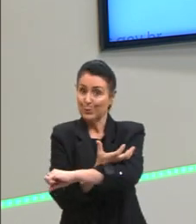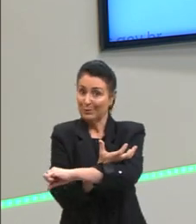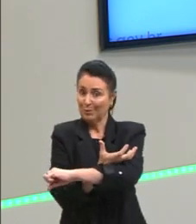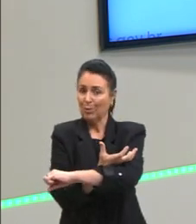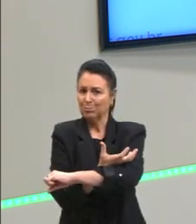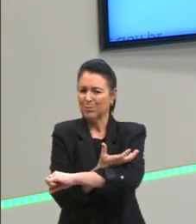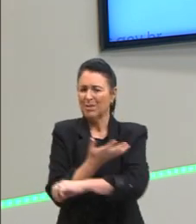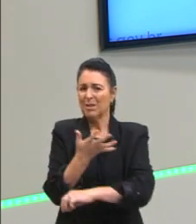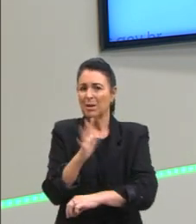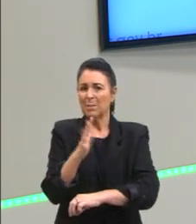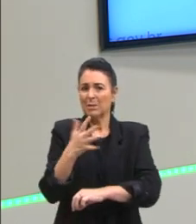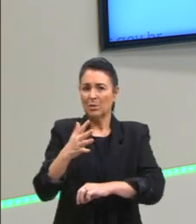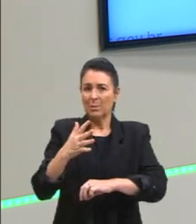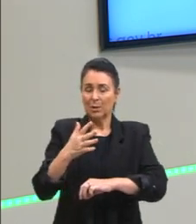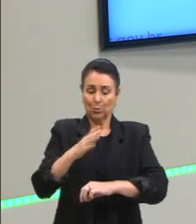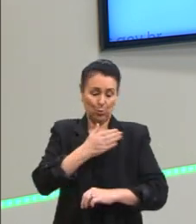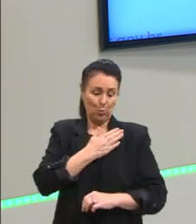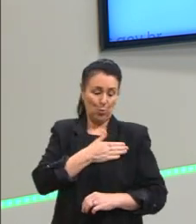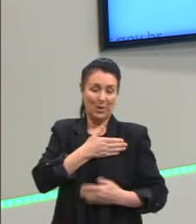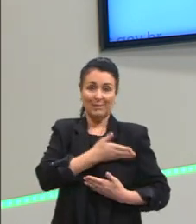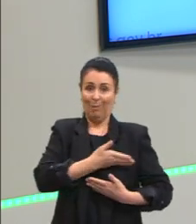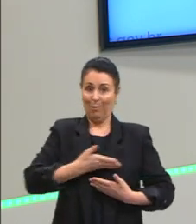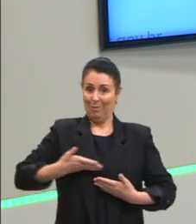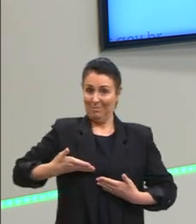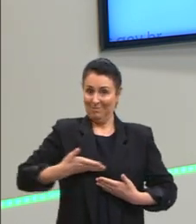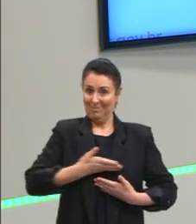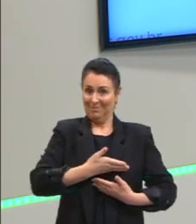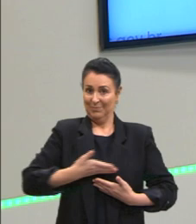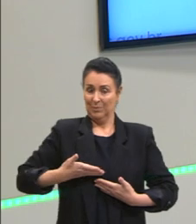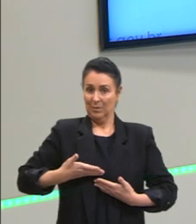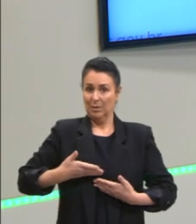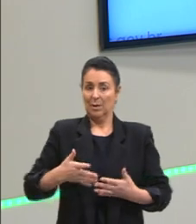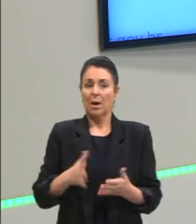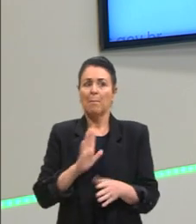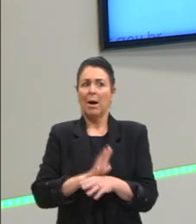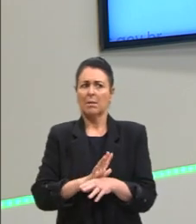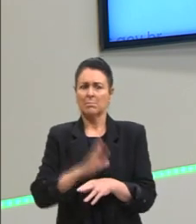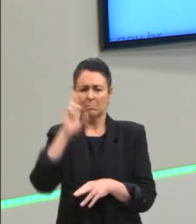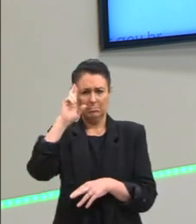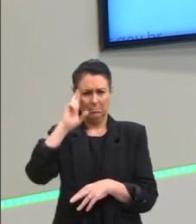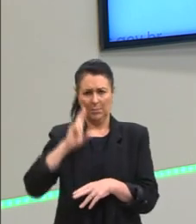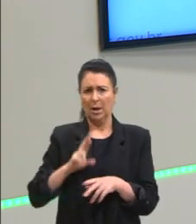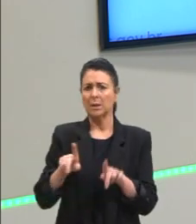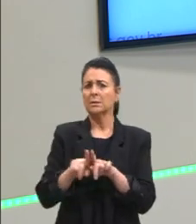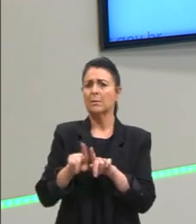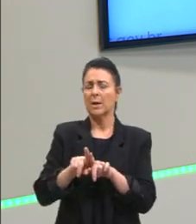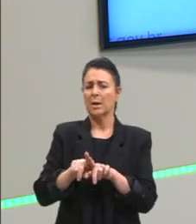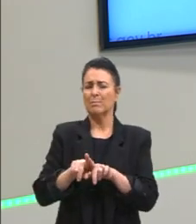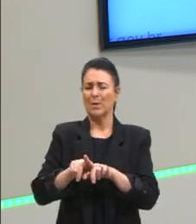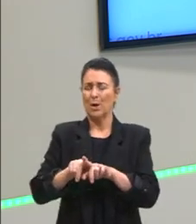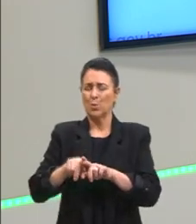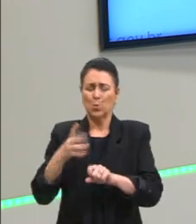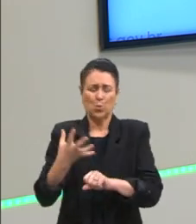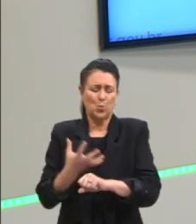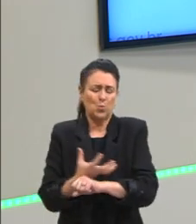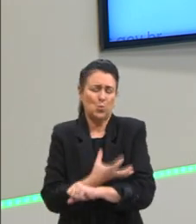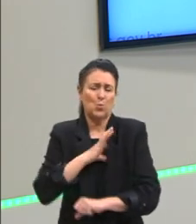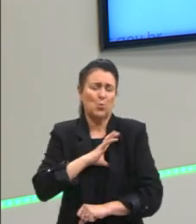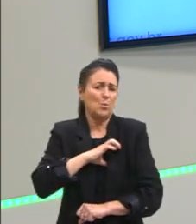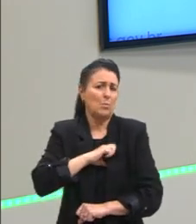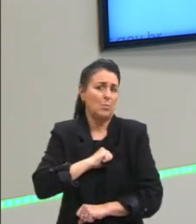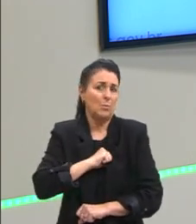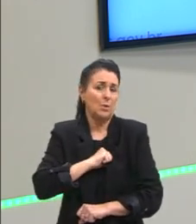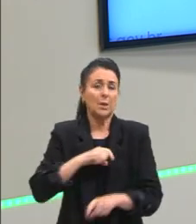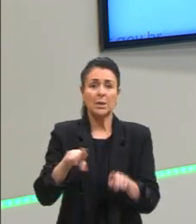mais ou menos na parte aqui do coração, essa alma emocional, passional, movida pelas paixões. E a alma racional,